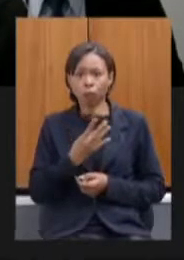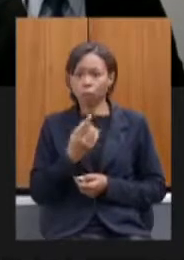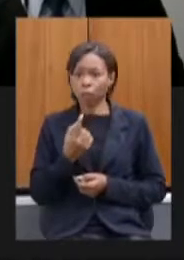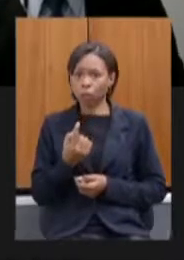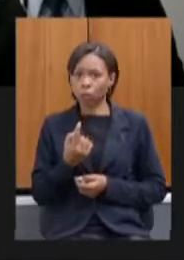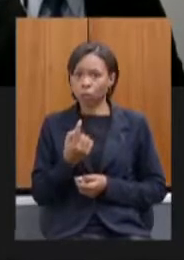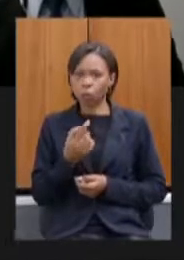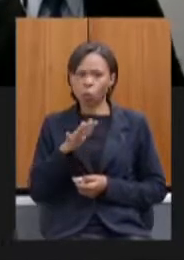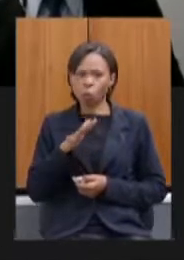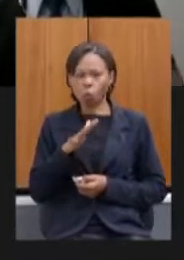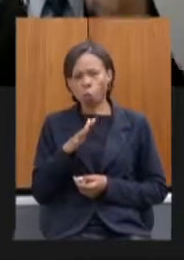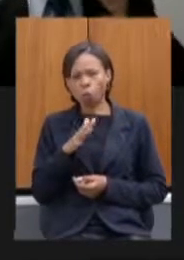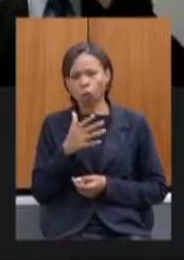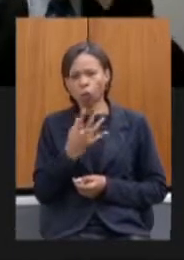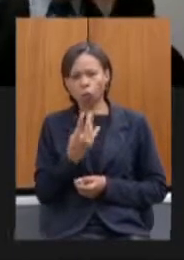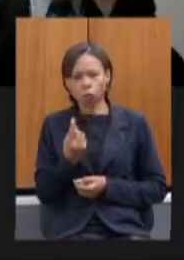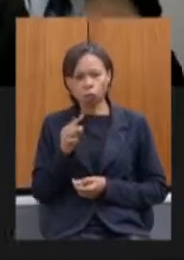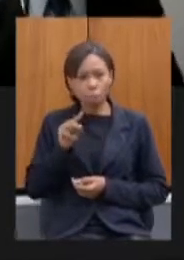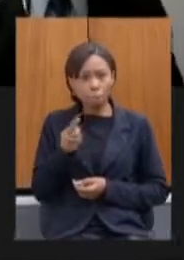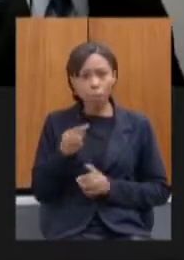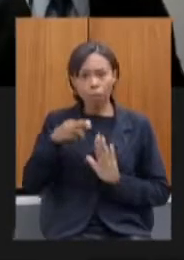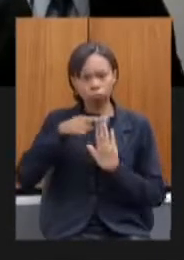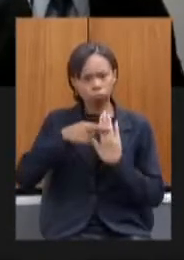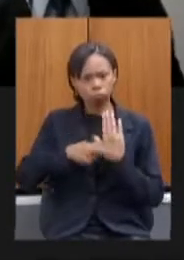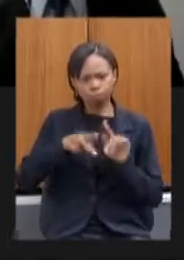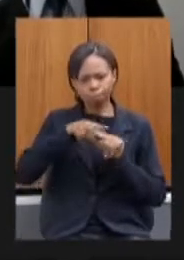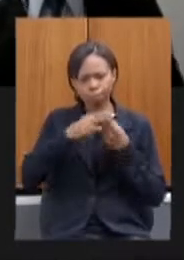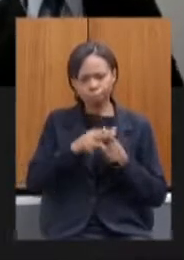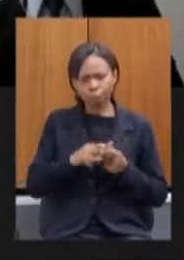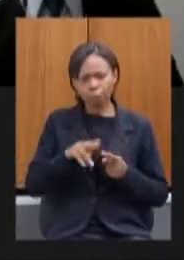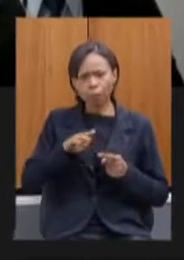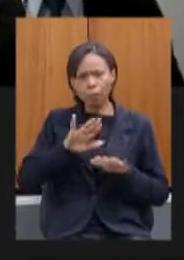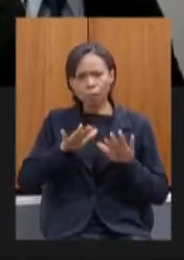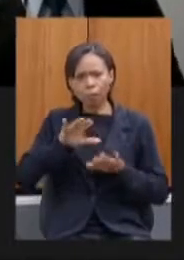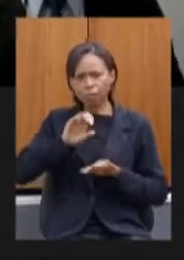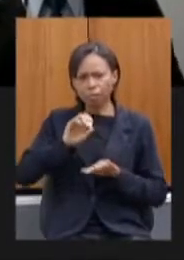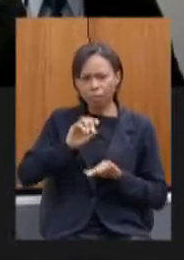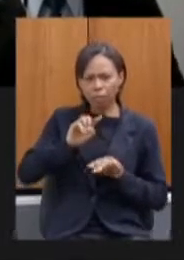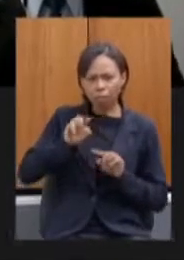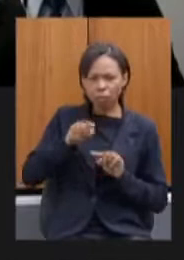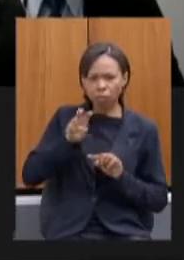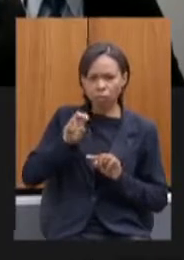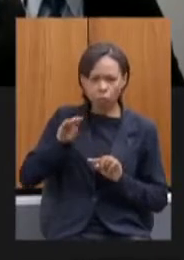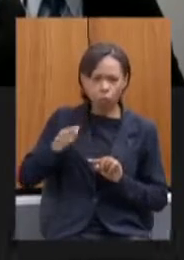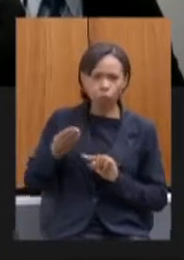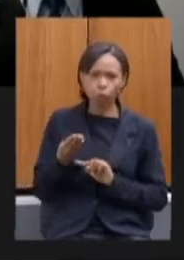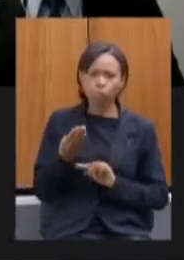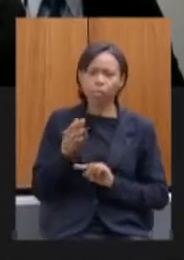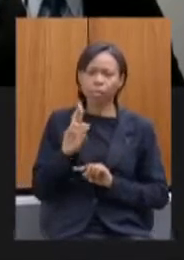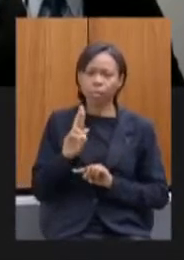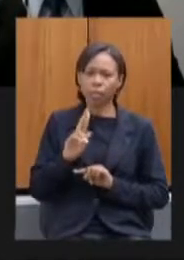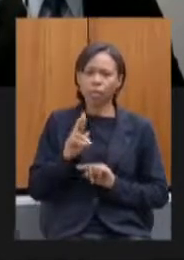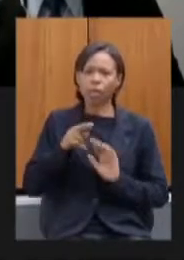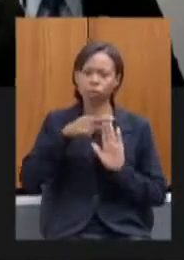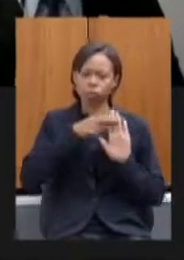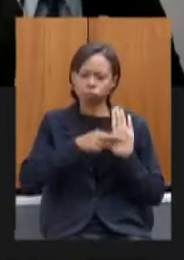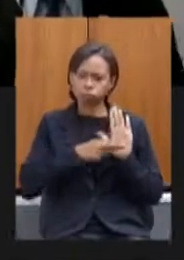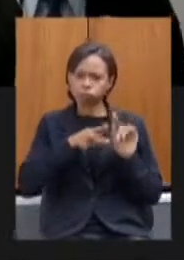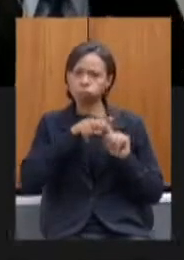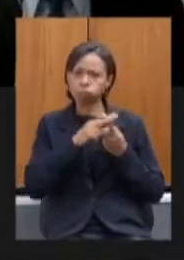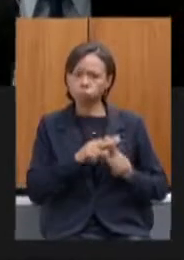quase 41 mil regularizações quase meio bilhão de reais de situações regularizadas